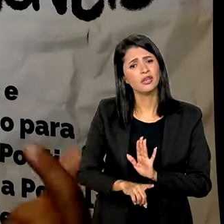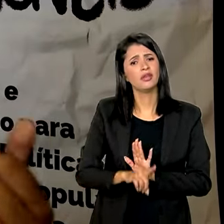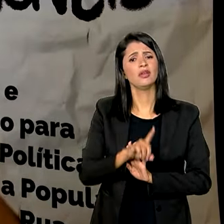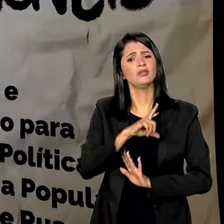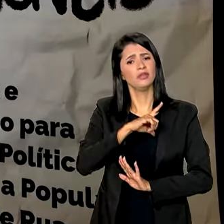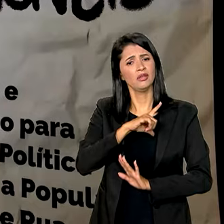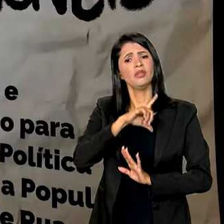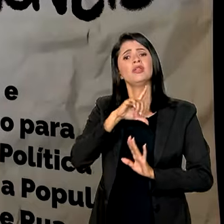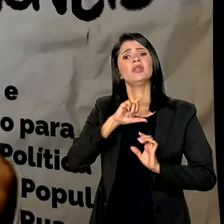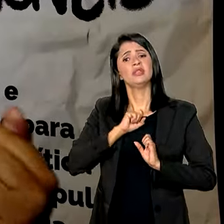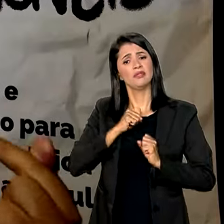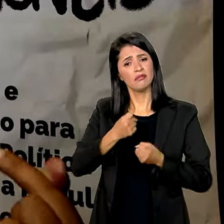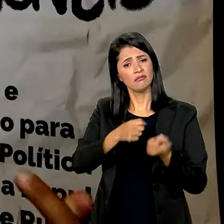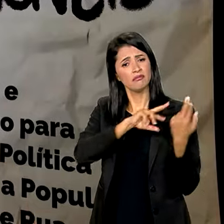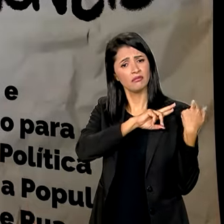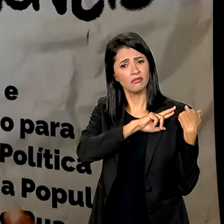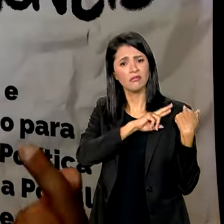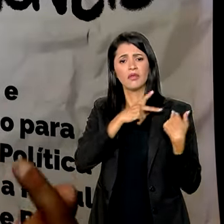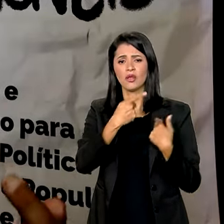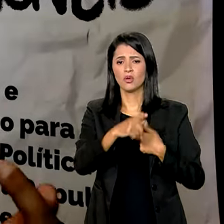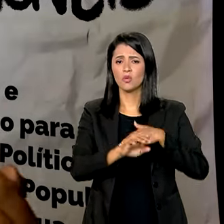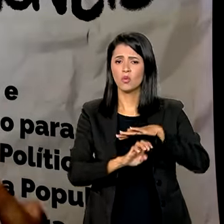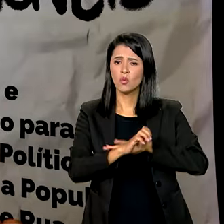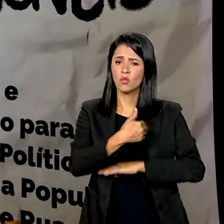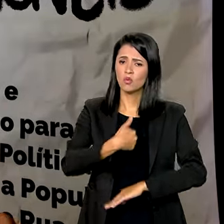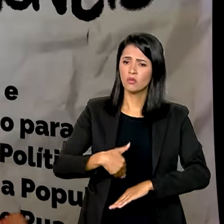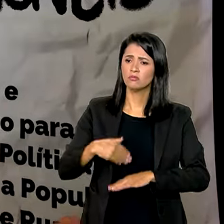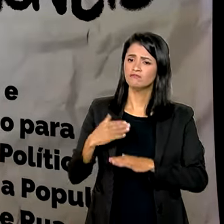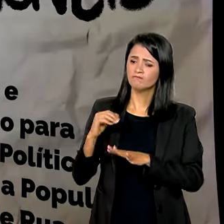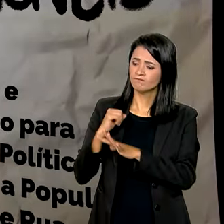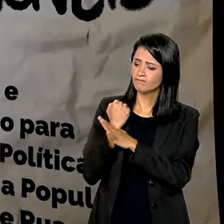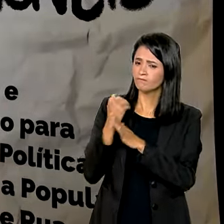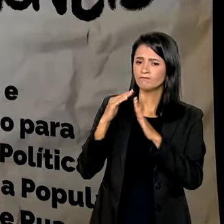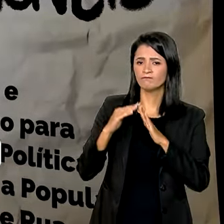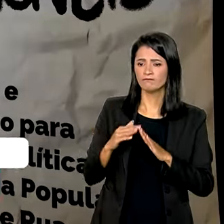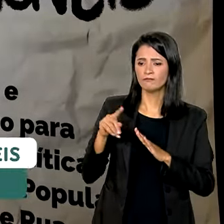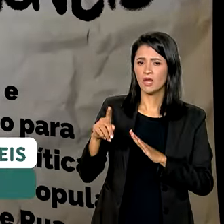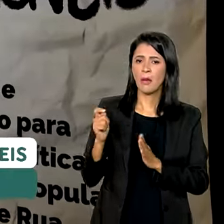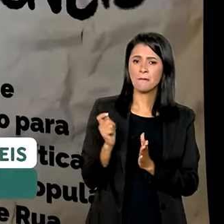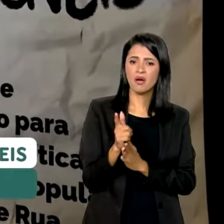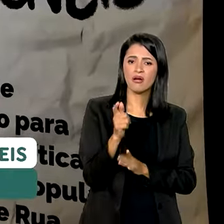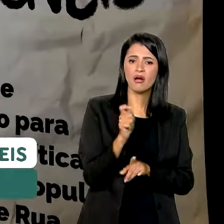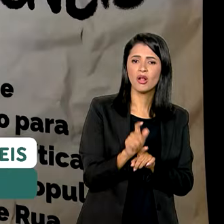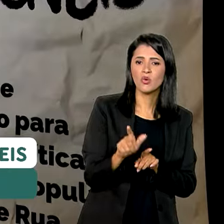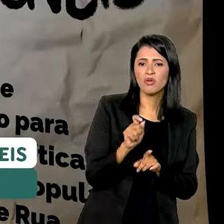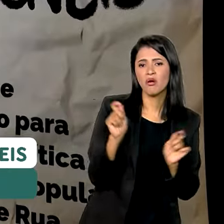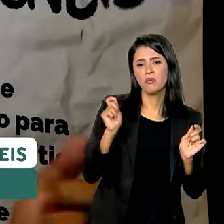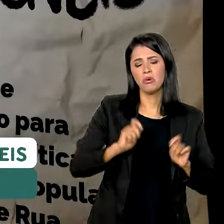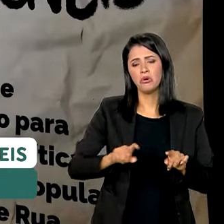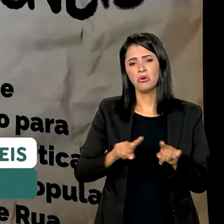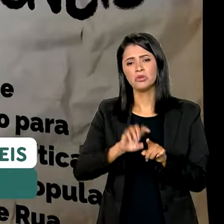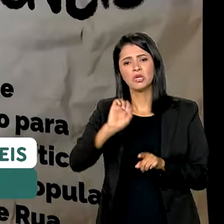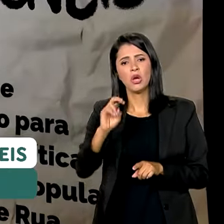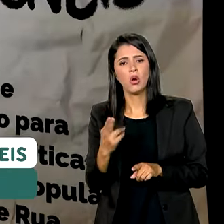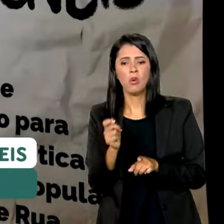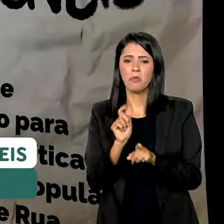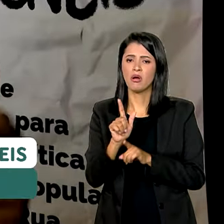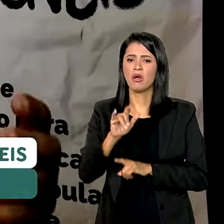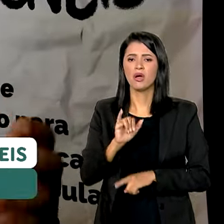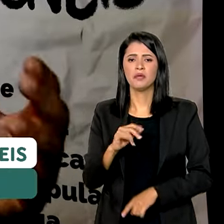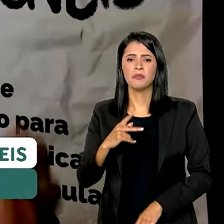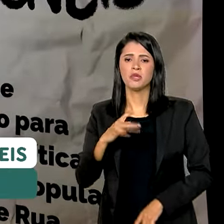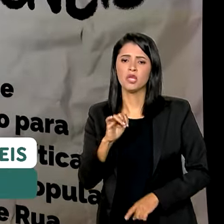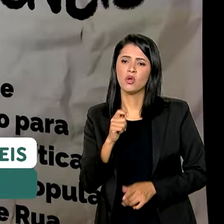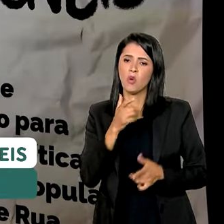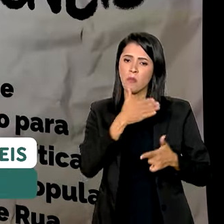e deveres. A partir do momento que o Estado garante moradia, é que ela possa pagar o seu aluguelzinho ou pagar a sua IPTU, sua